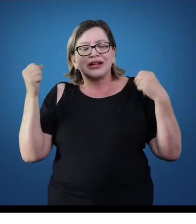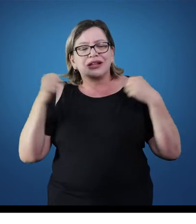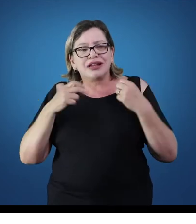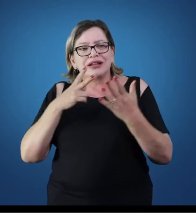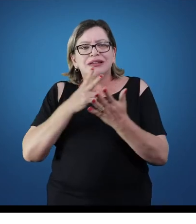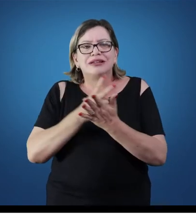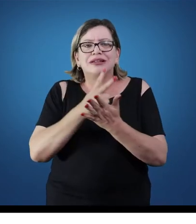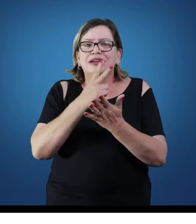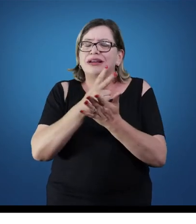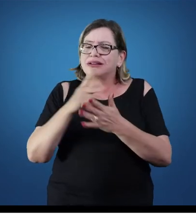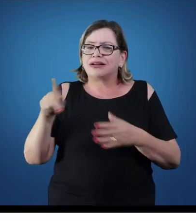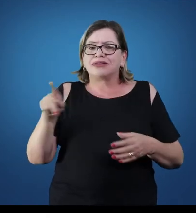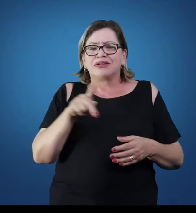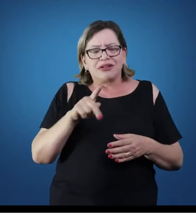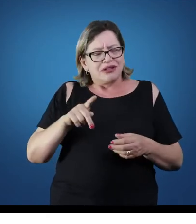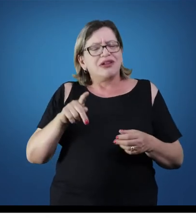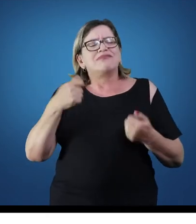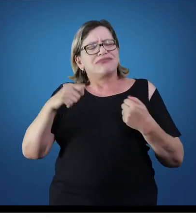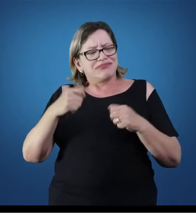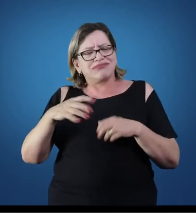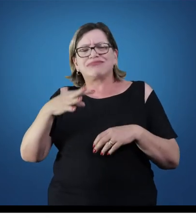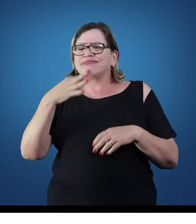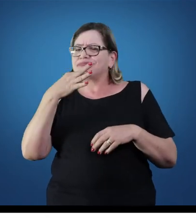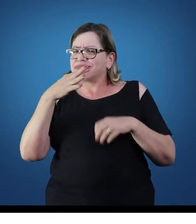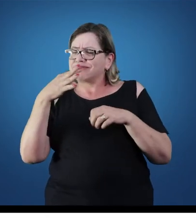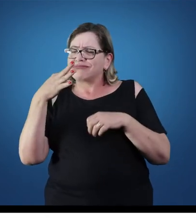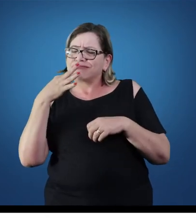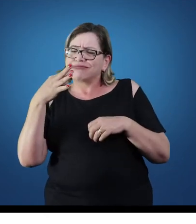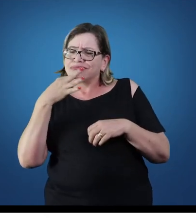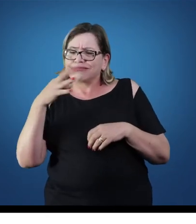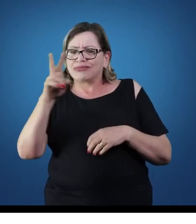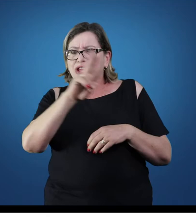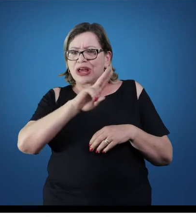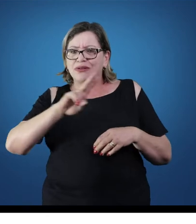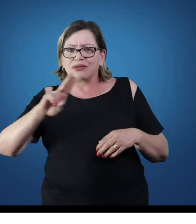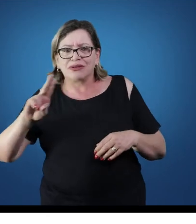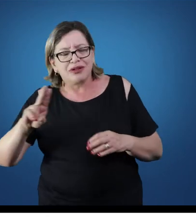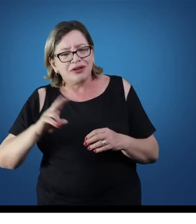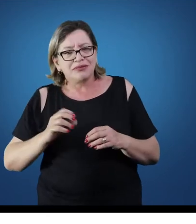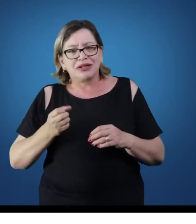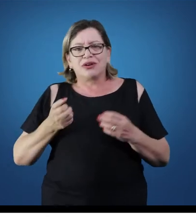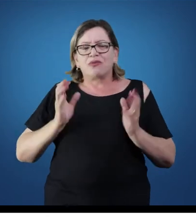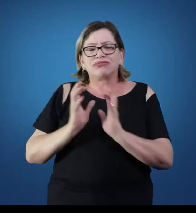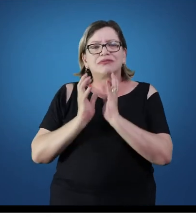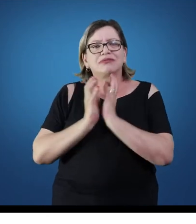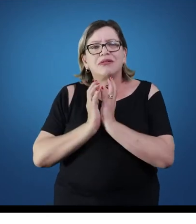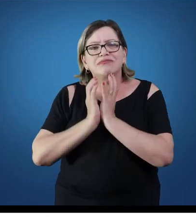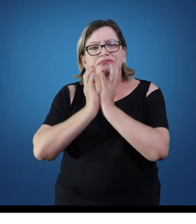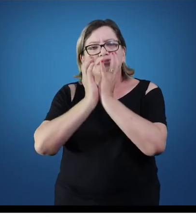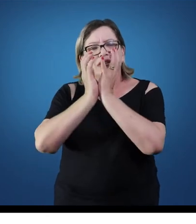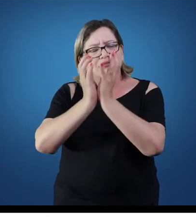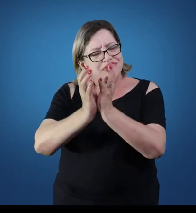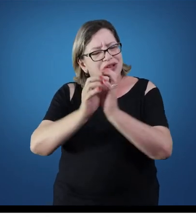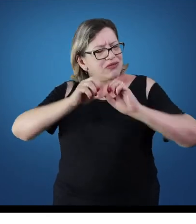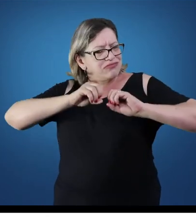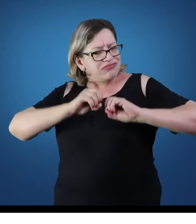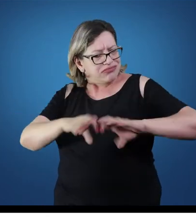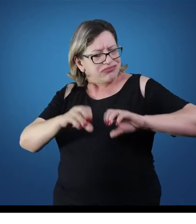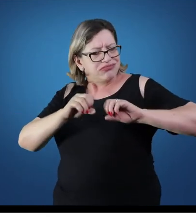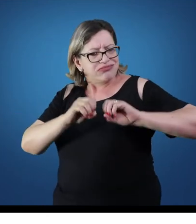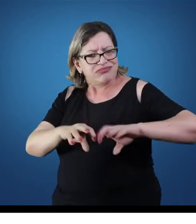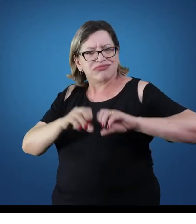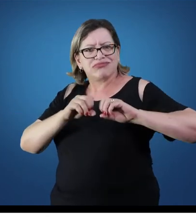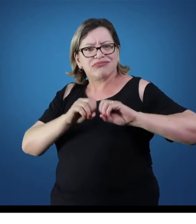vai ter a obrigação de saber esses nomes, seja na sua participação lá como professor ou